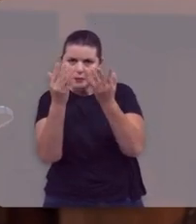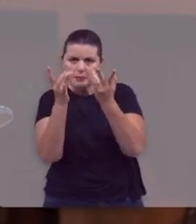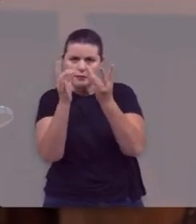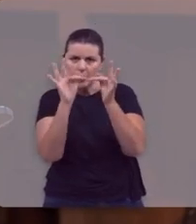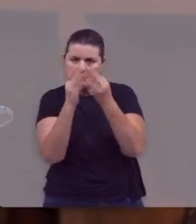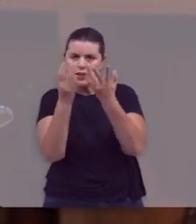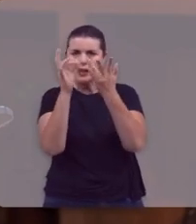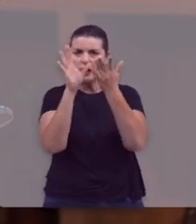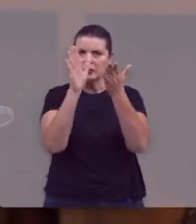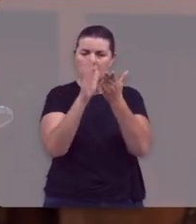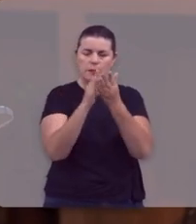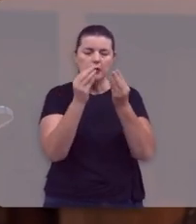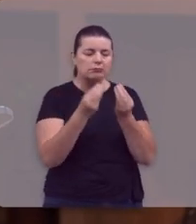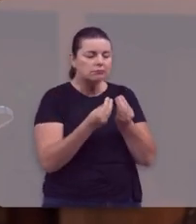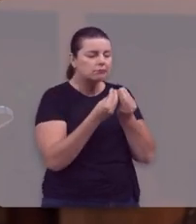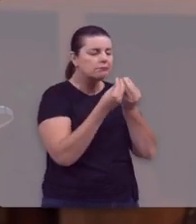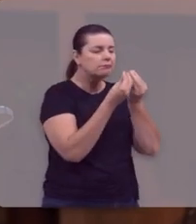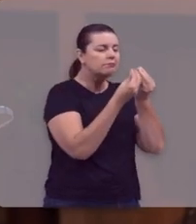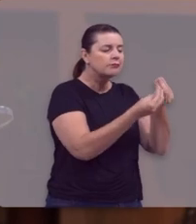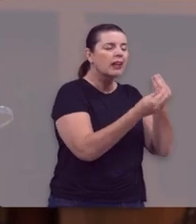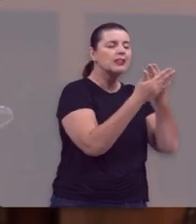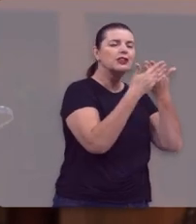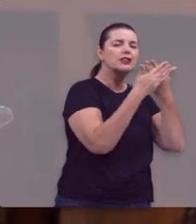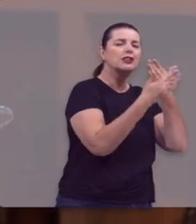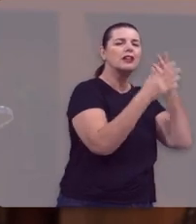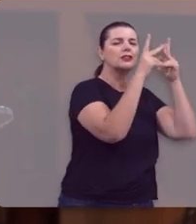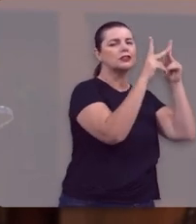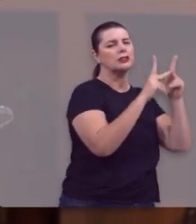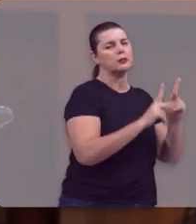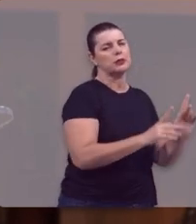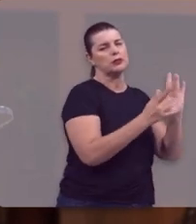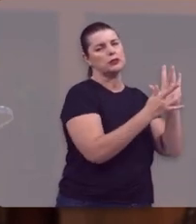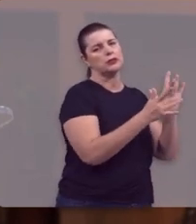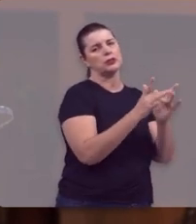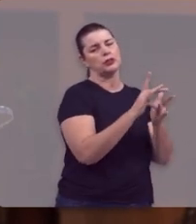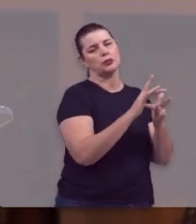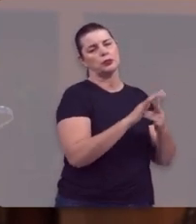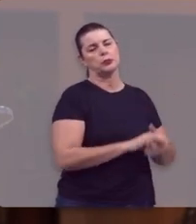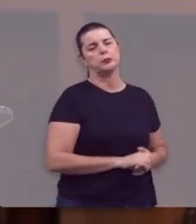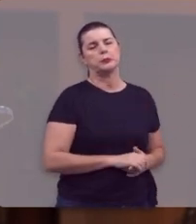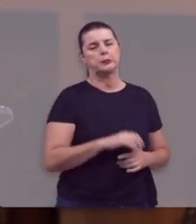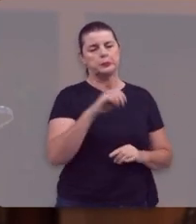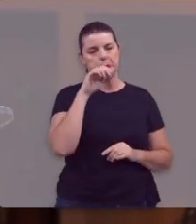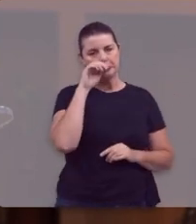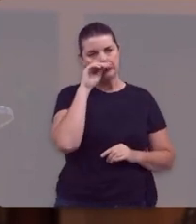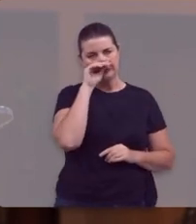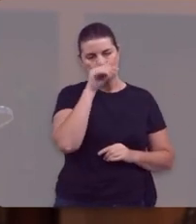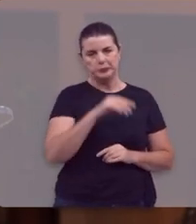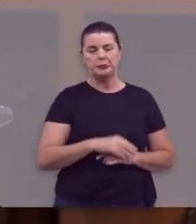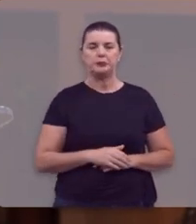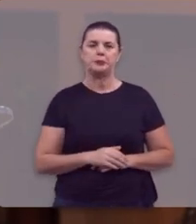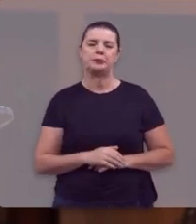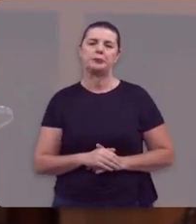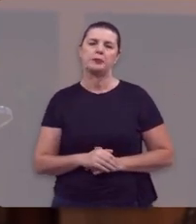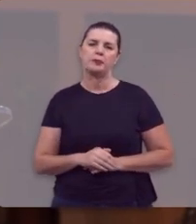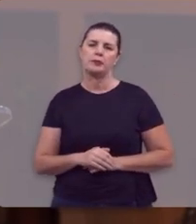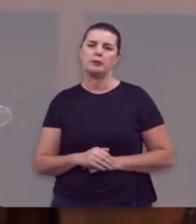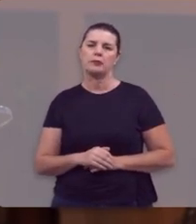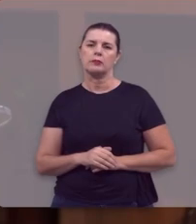problema do seu casamento, da sua família e coloque-o aos pés do Senhor Jesus.